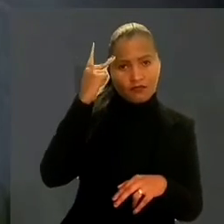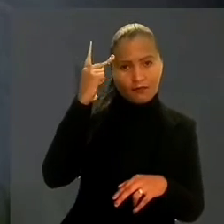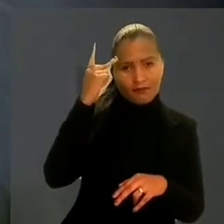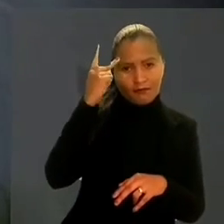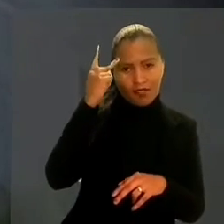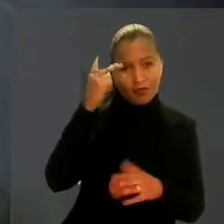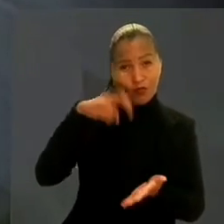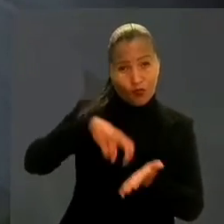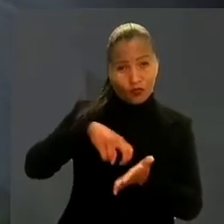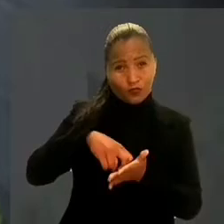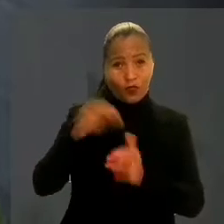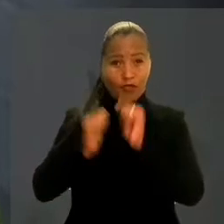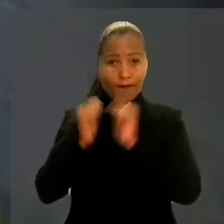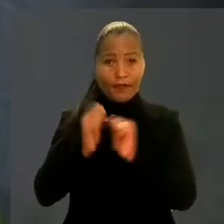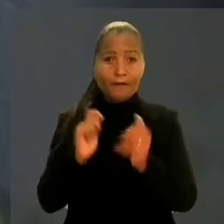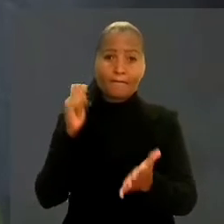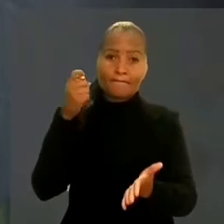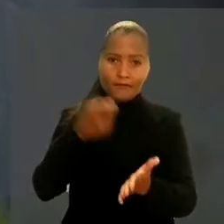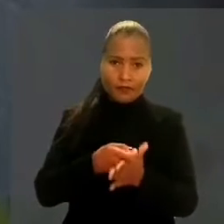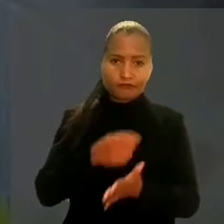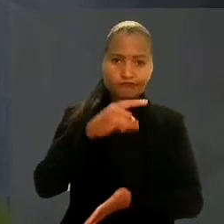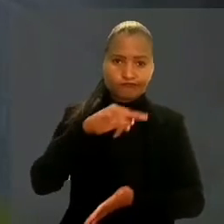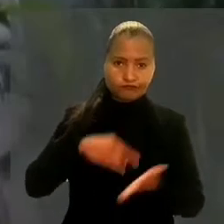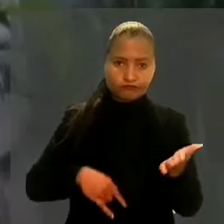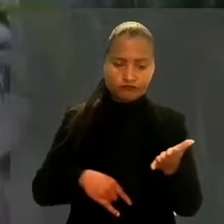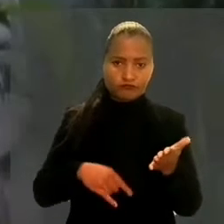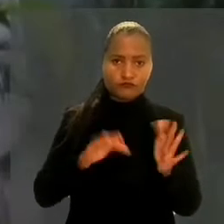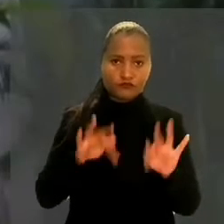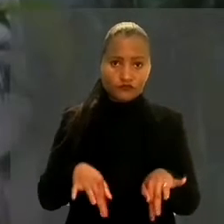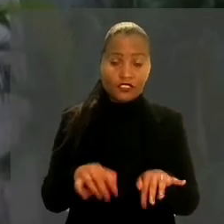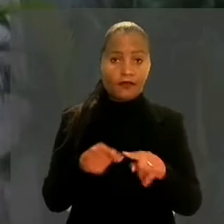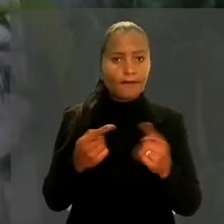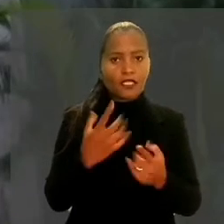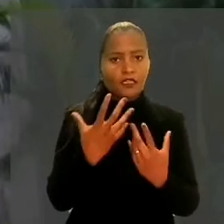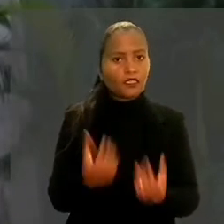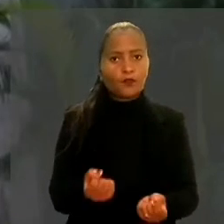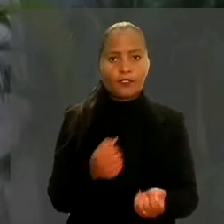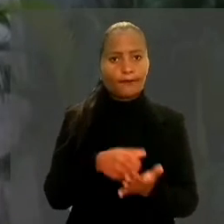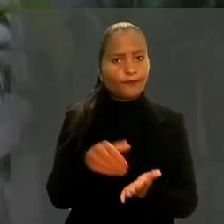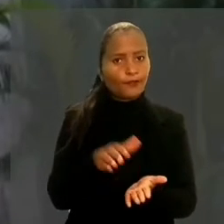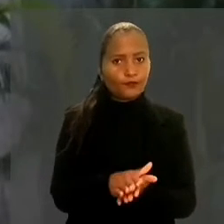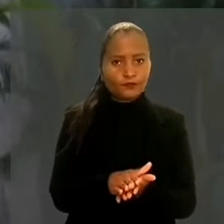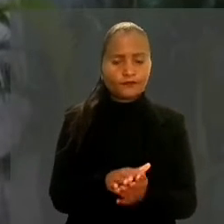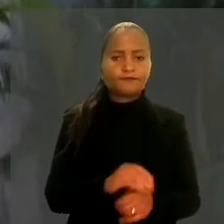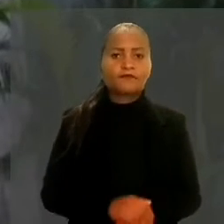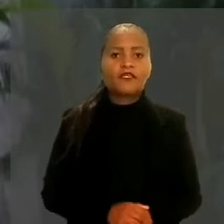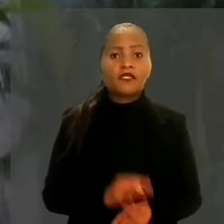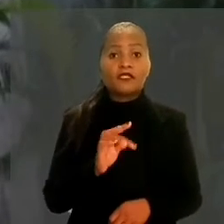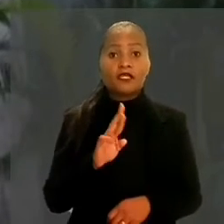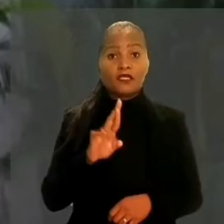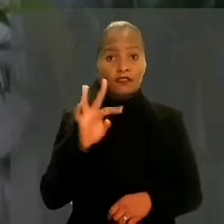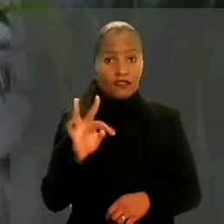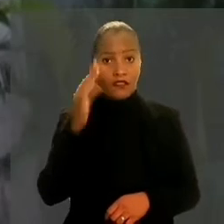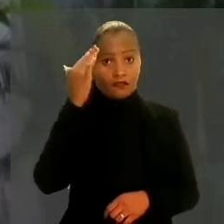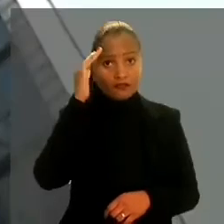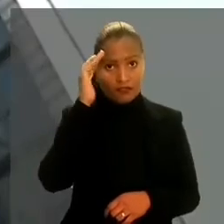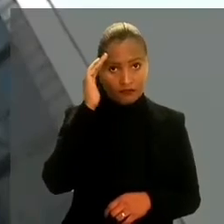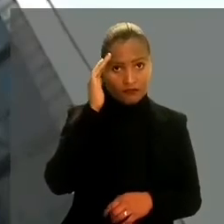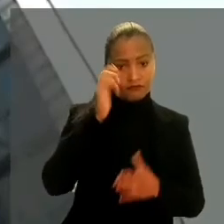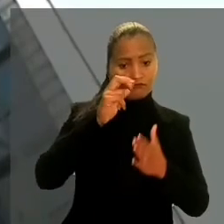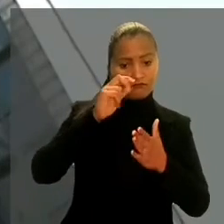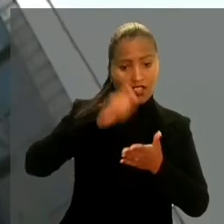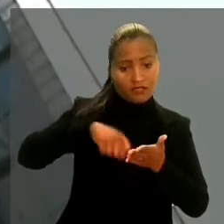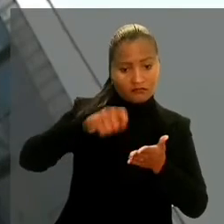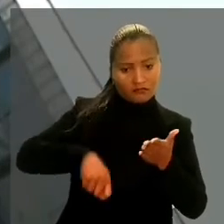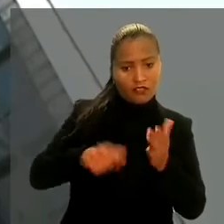Paulo, condenou a empresa ao pagamento das verbas recisórias, mas negou a aplicação da multa. O TRT entendeu que, embora tenha